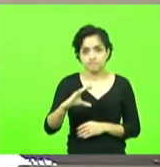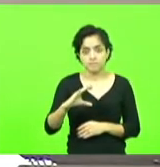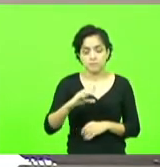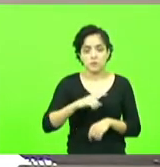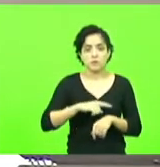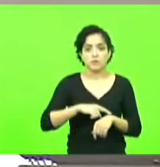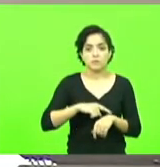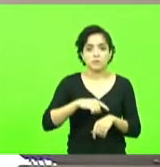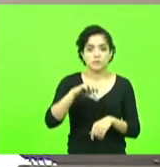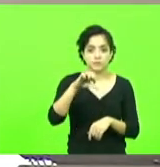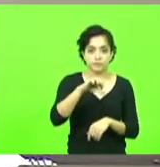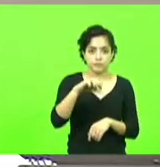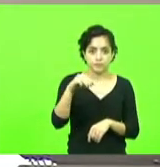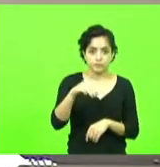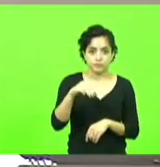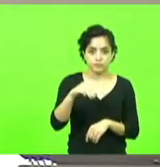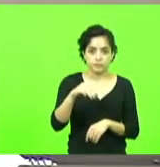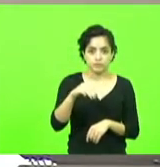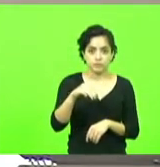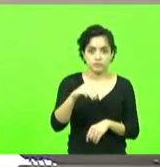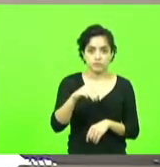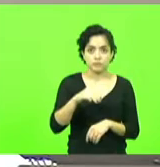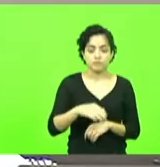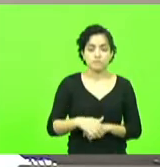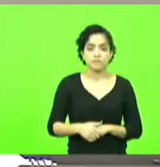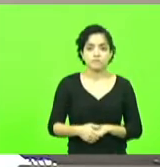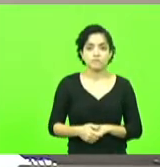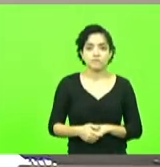minutos. Eu pergunto se alguém fará o uso da palavra.